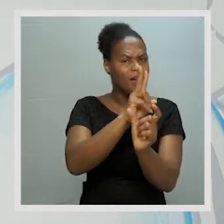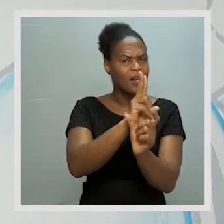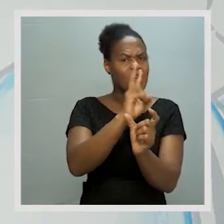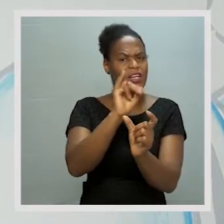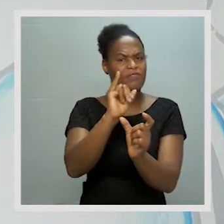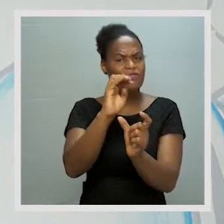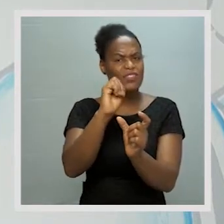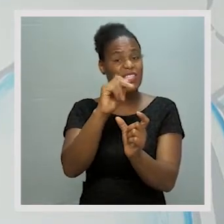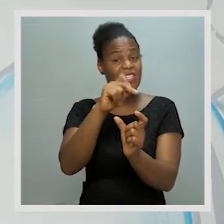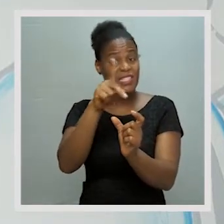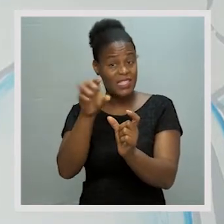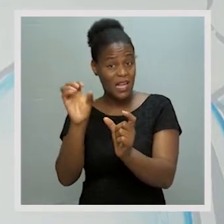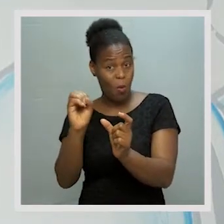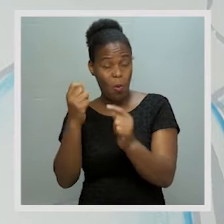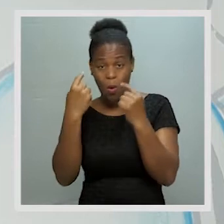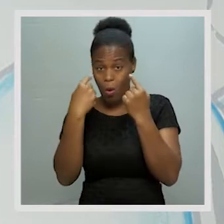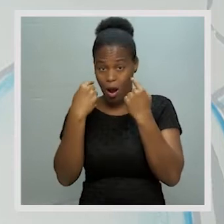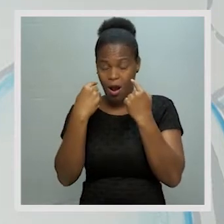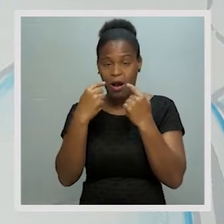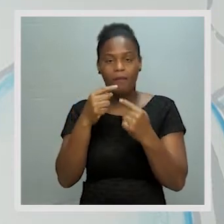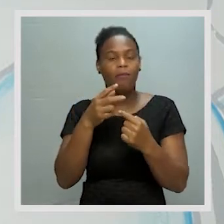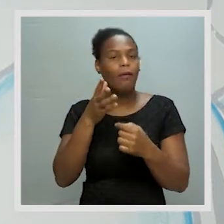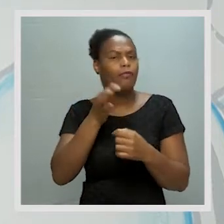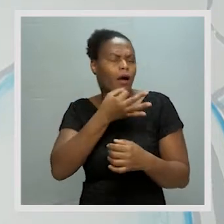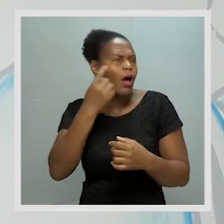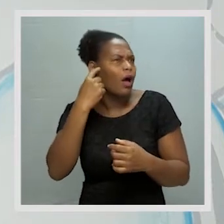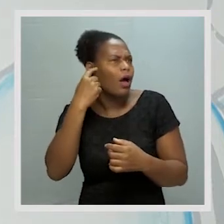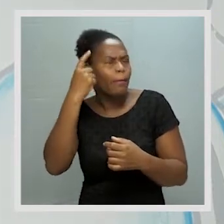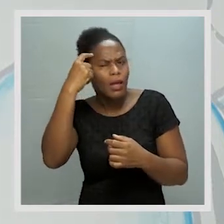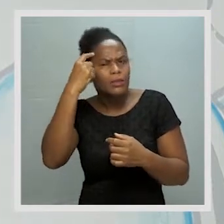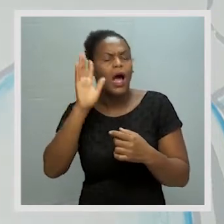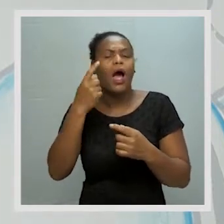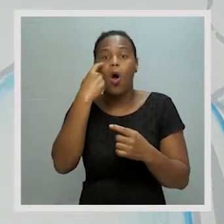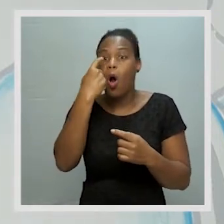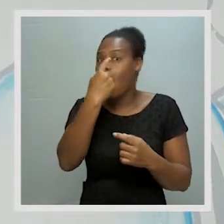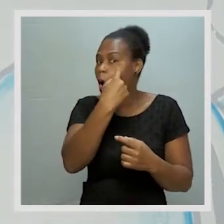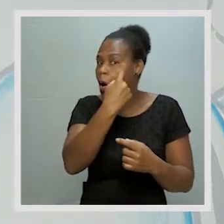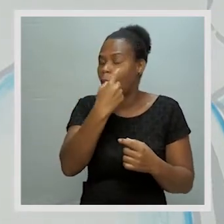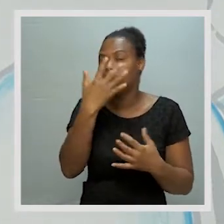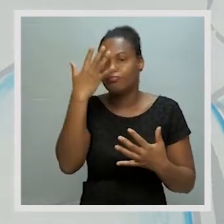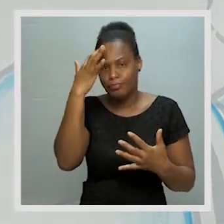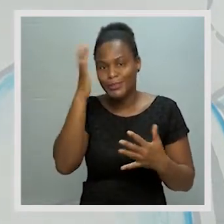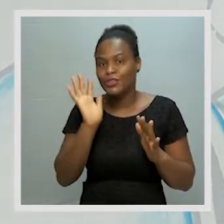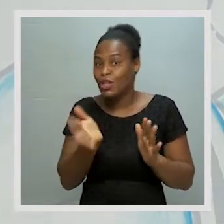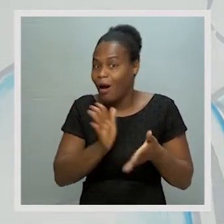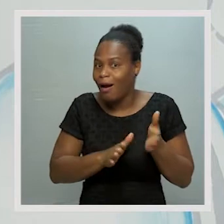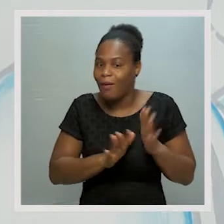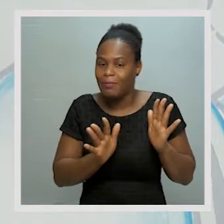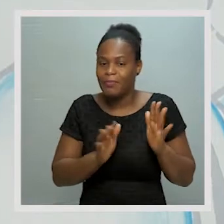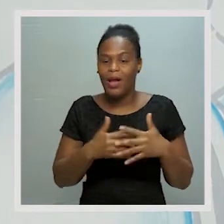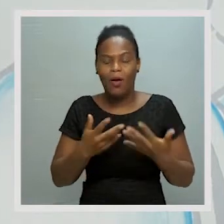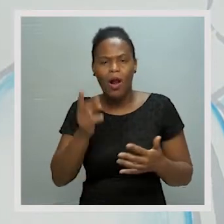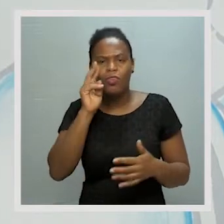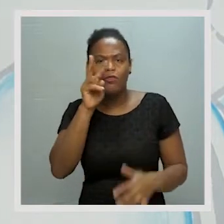pensamos nos olhos, nesse órgão, não é? Olhos. Observem